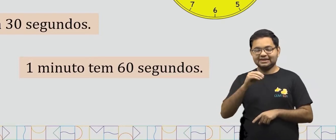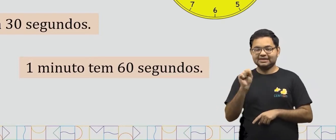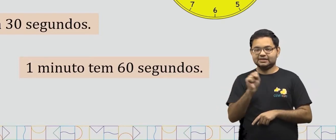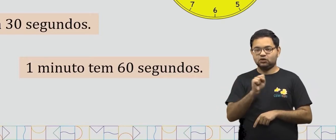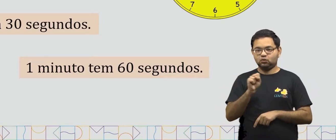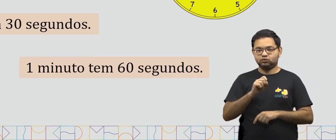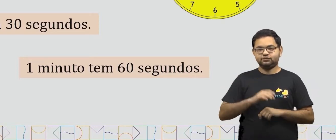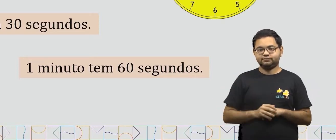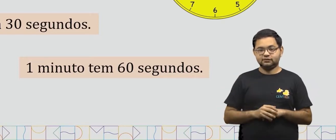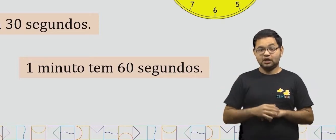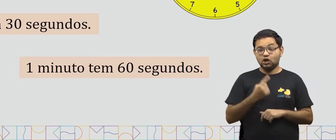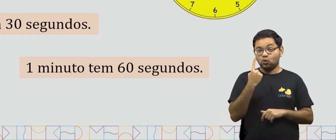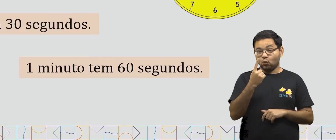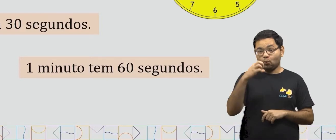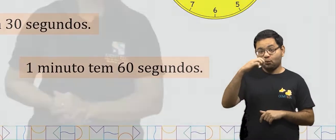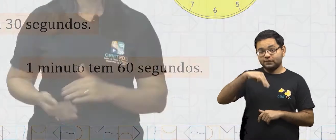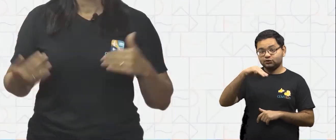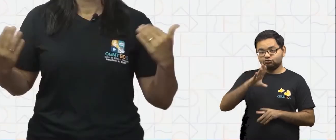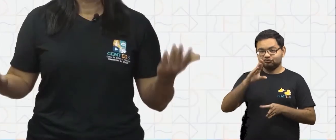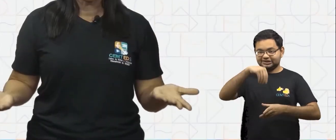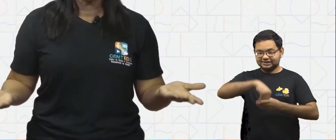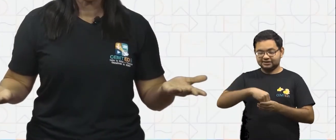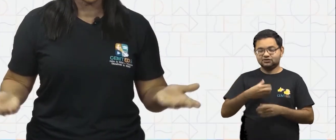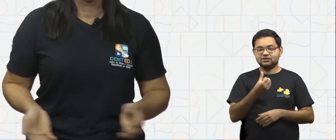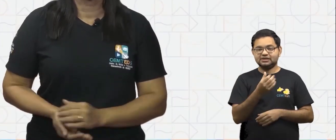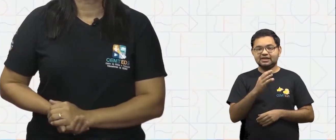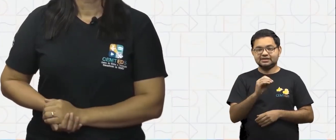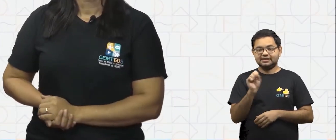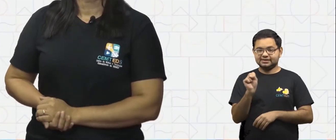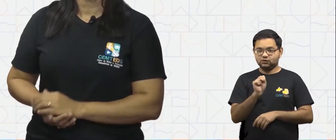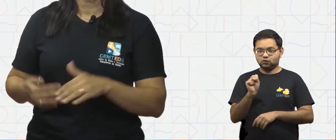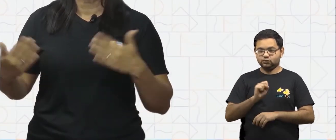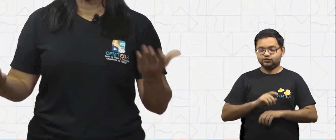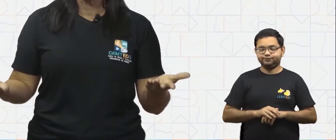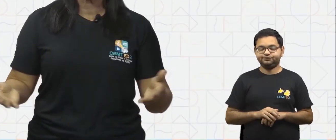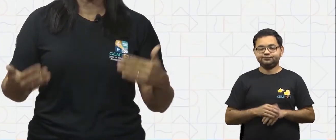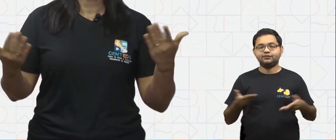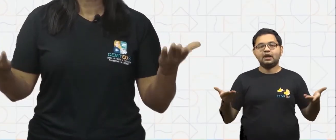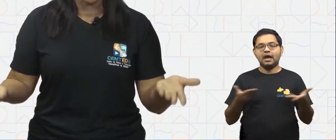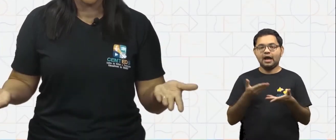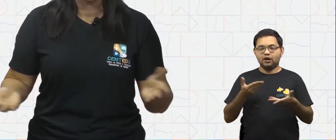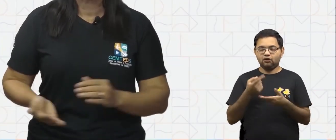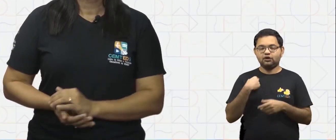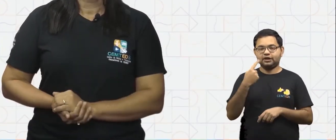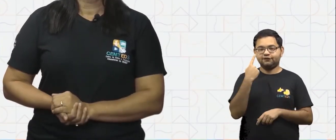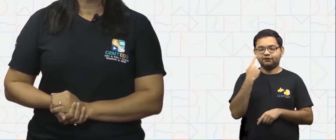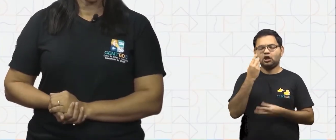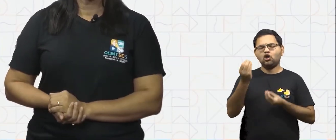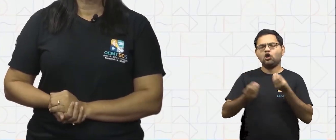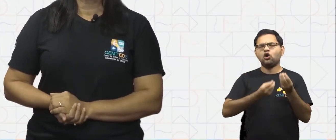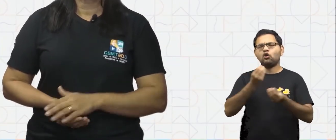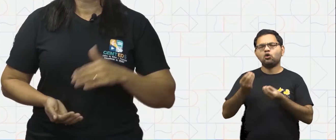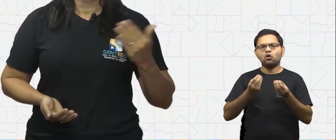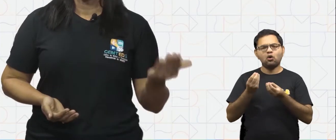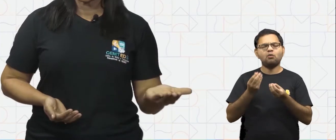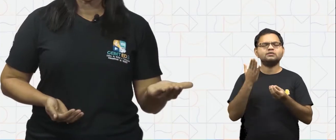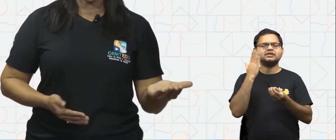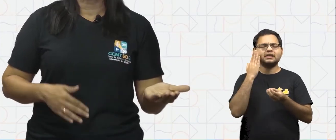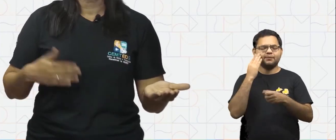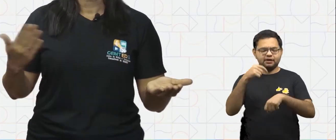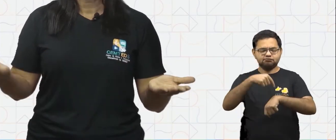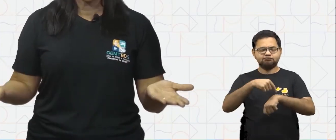tem 60 segundos. Vejamos agora como lemos as horas nos relógios